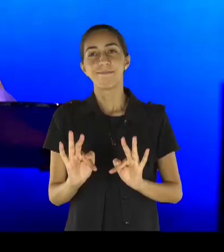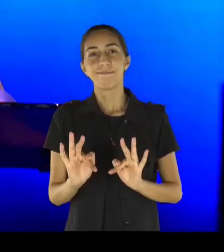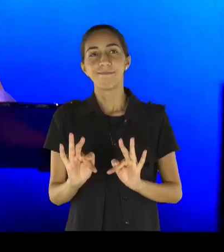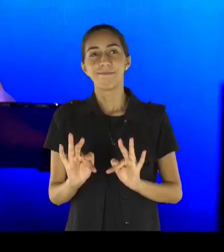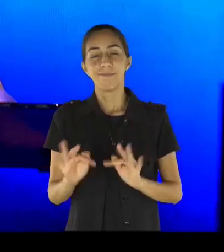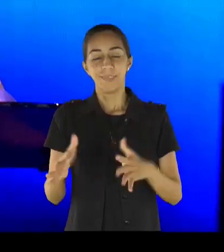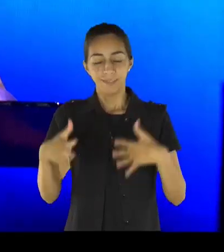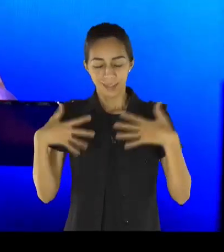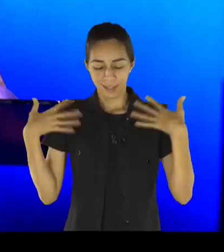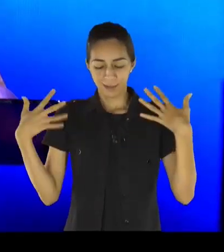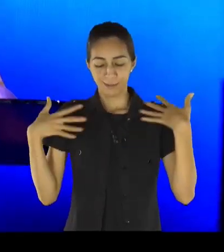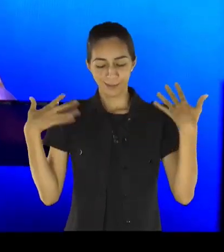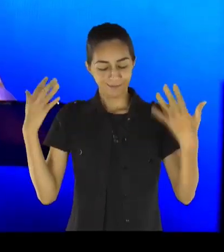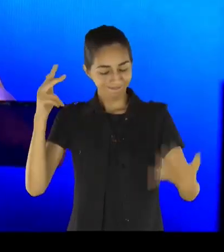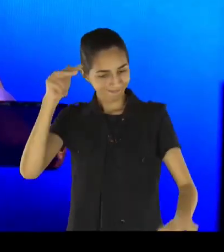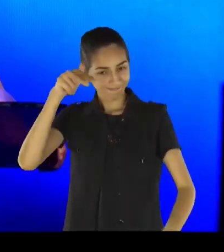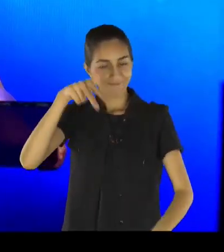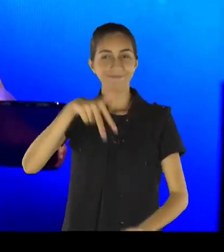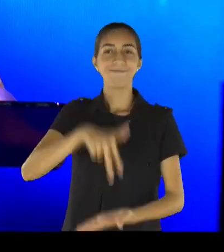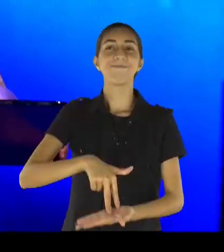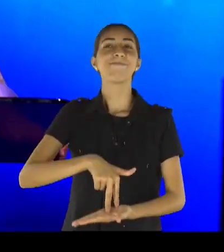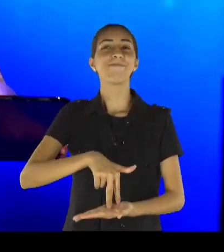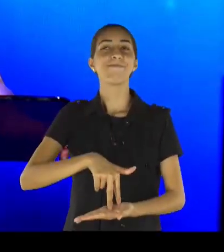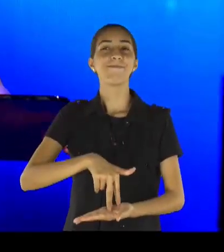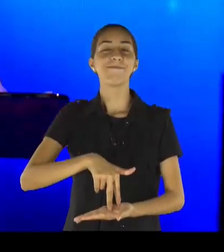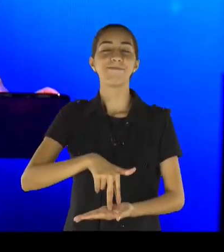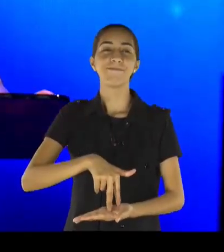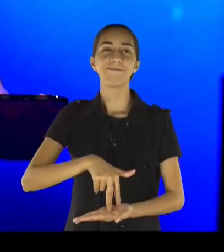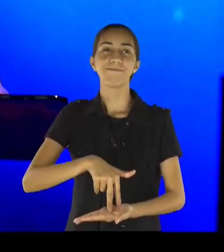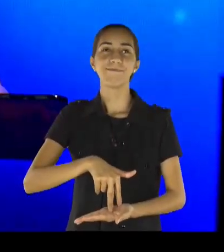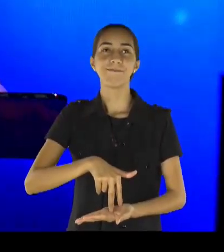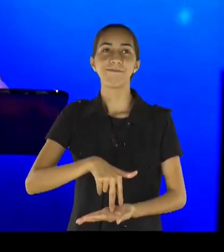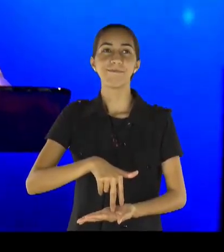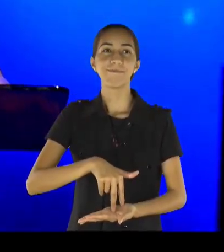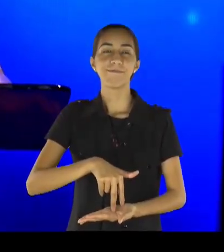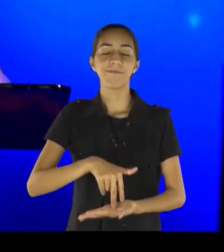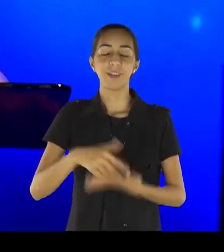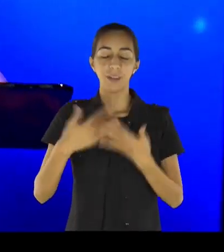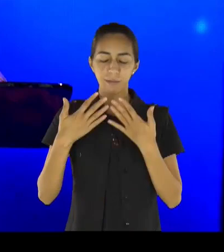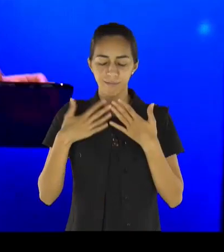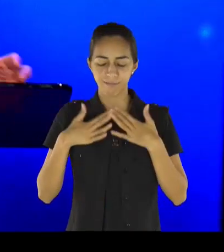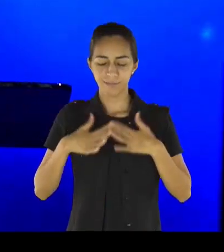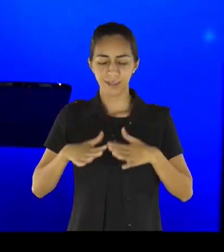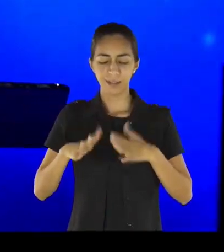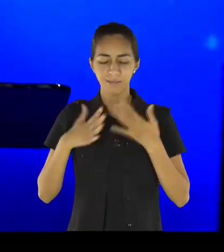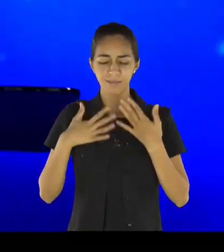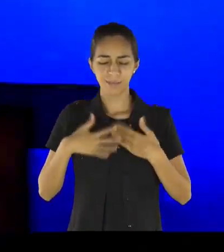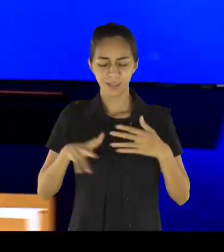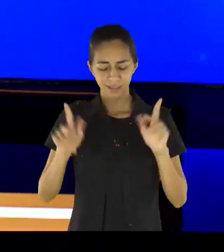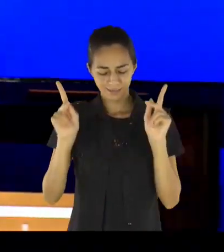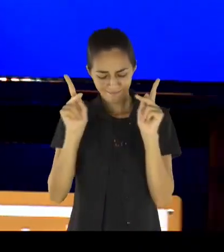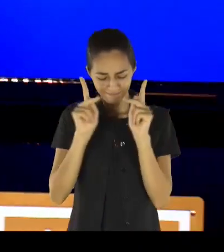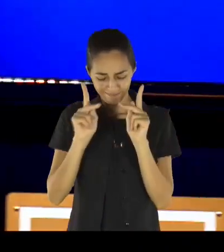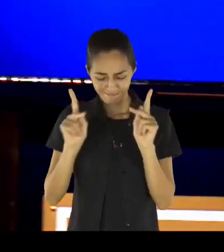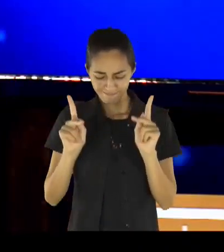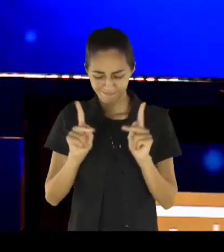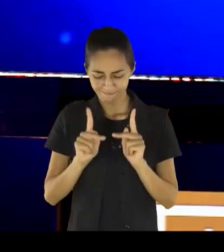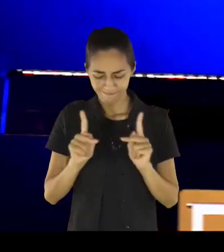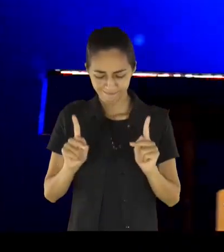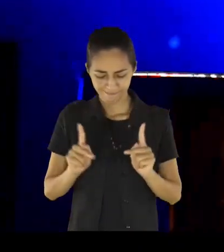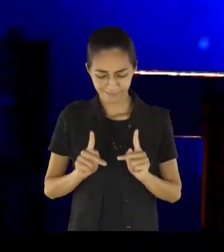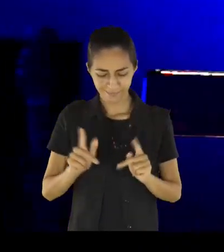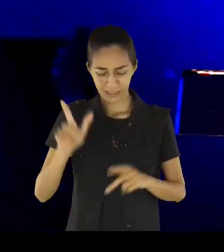um ânimo sobrenatural, um ânimo, refrigério, que você saia daqui, como um gigante,